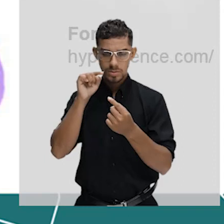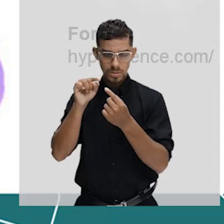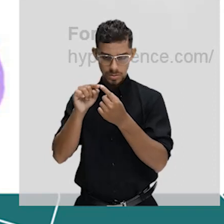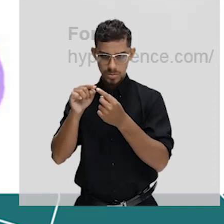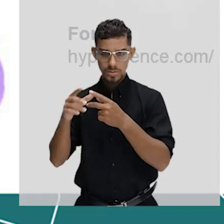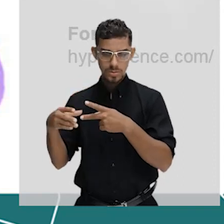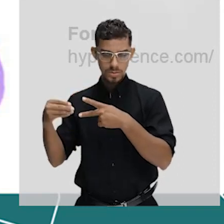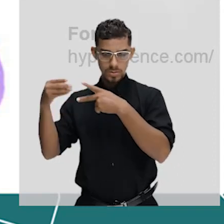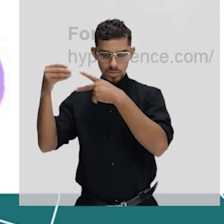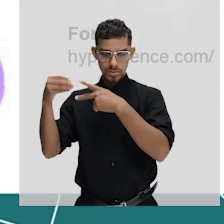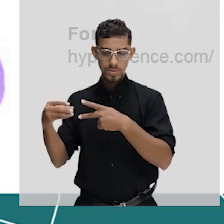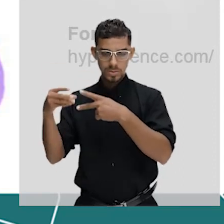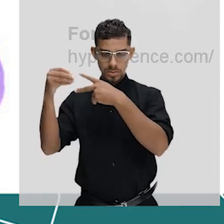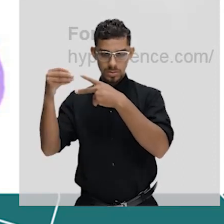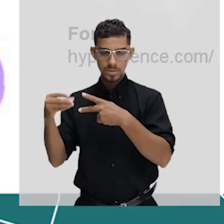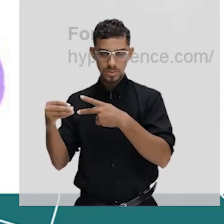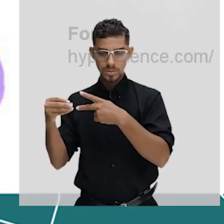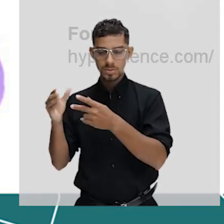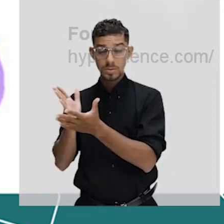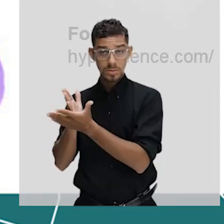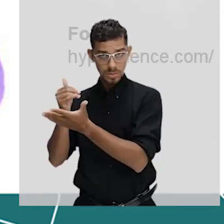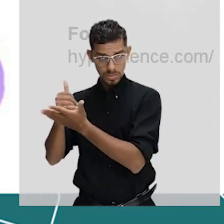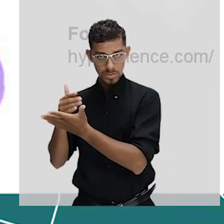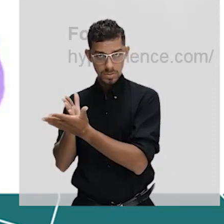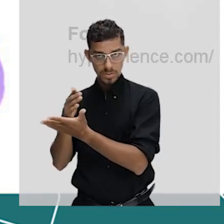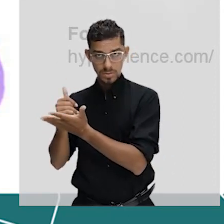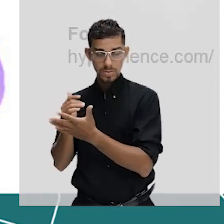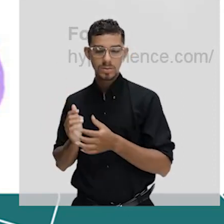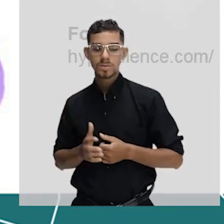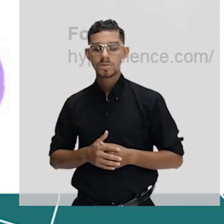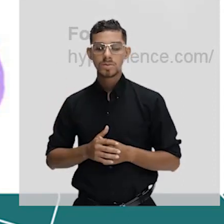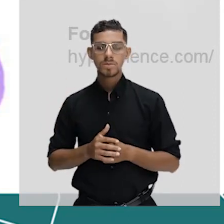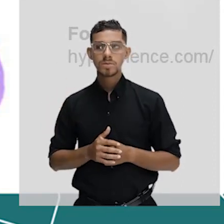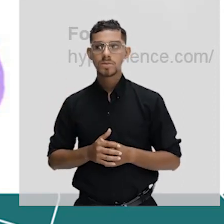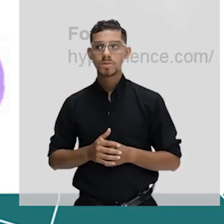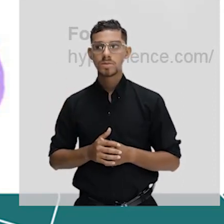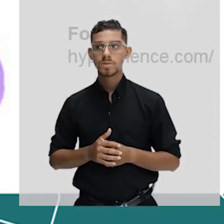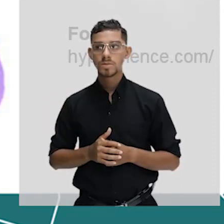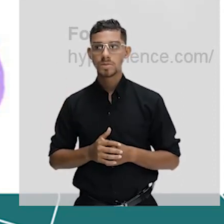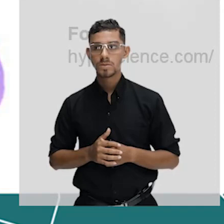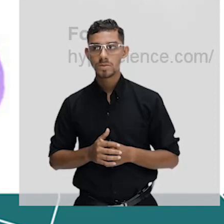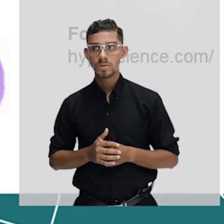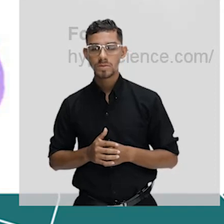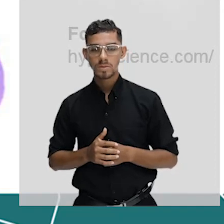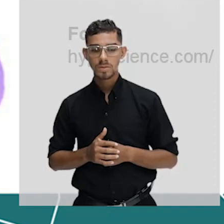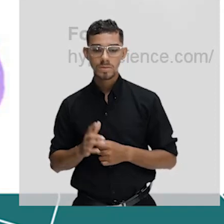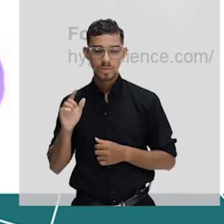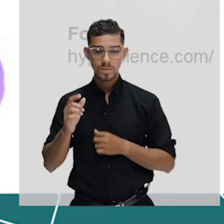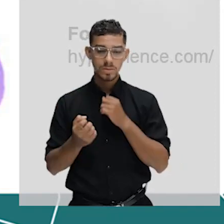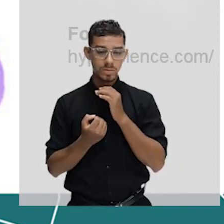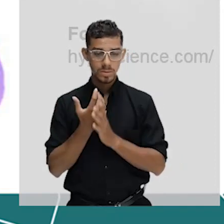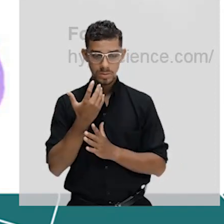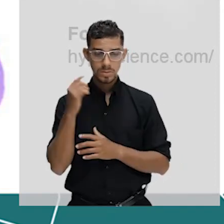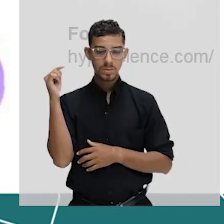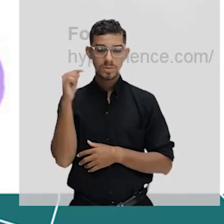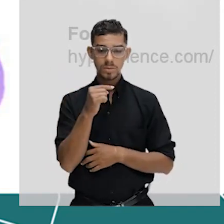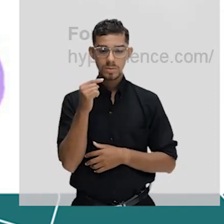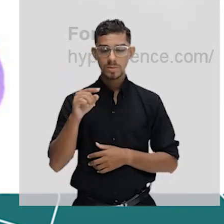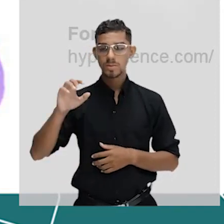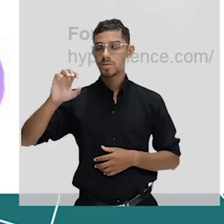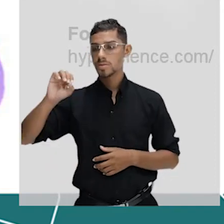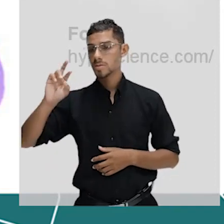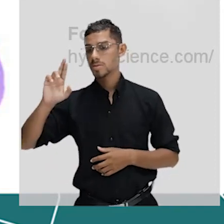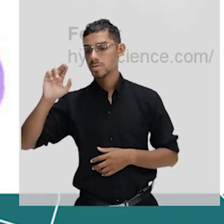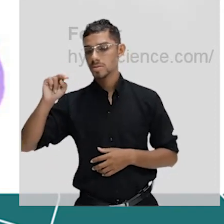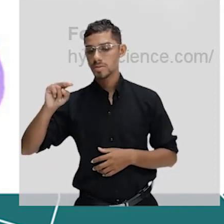proteína. Na minha comparação é como se fosse o bolo. Certo? Quem produz essa proteína é uma organela